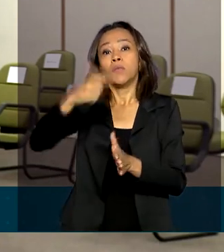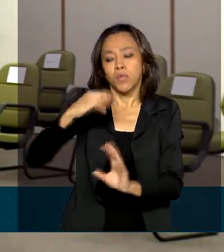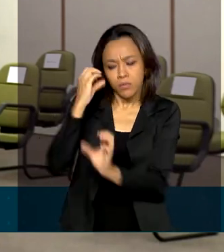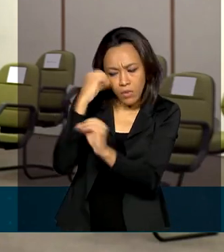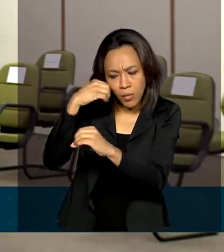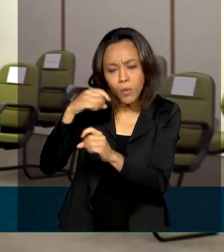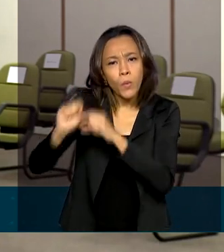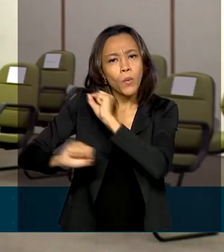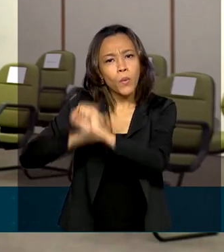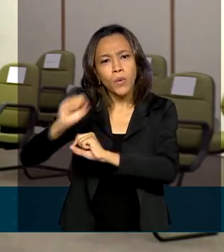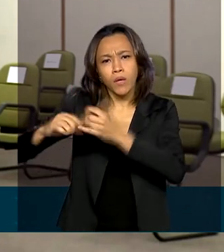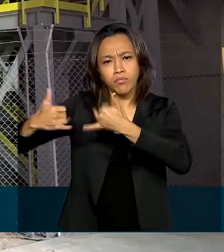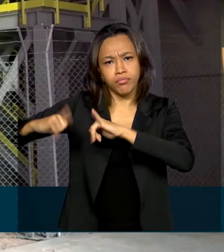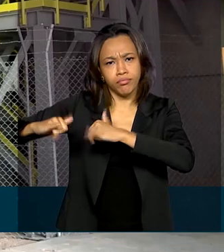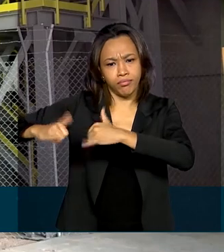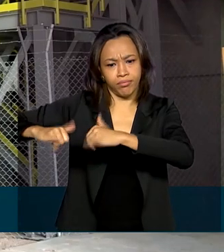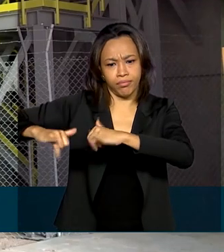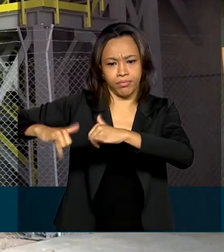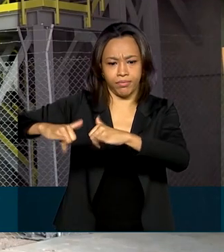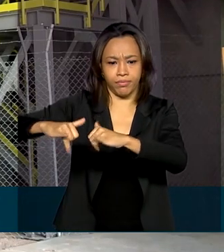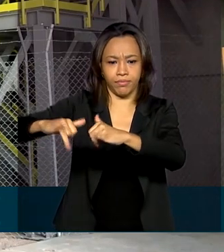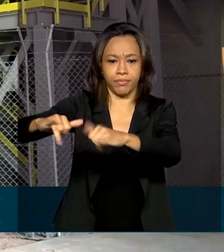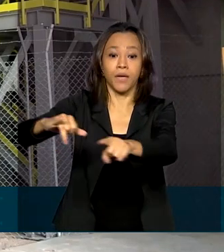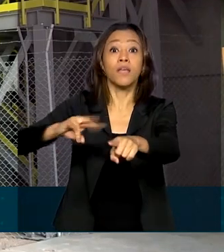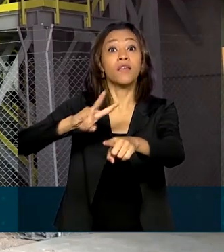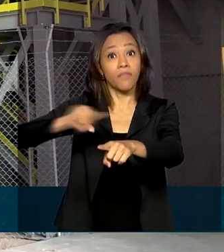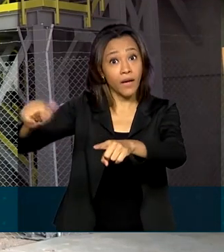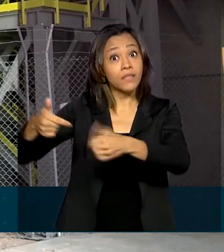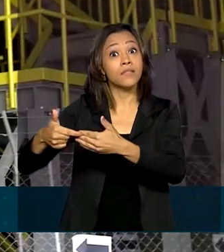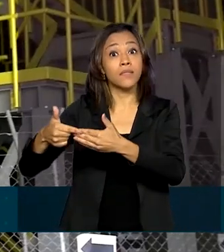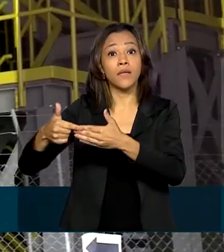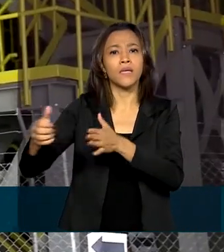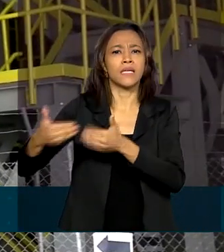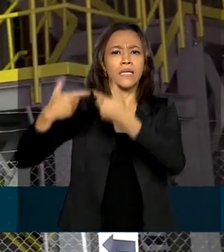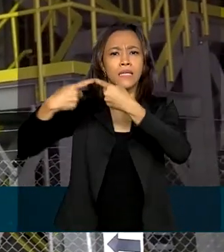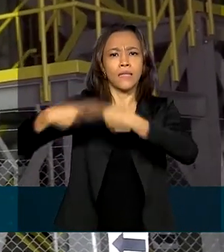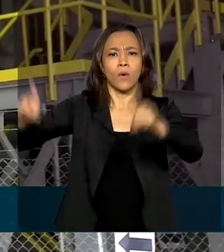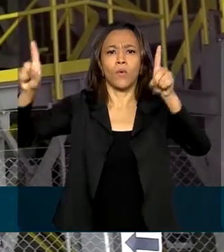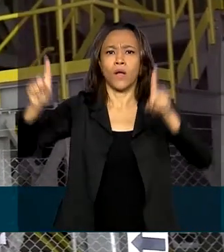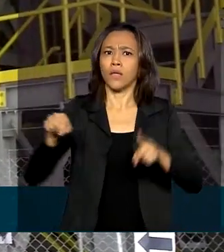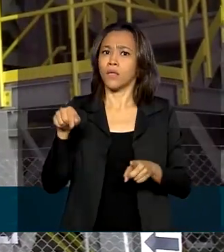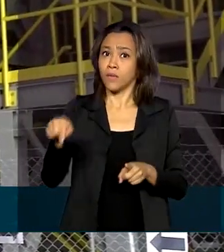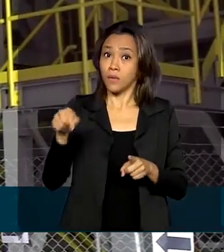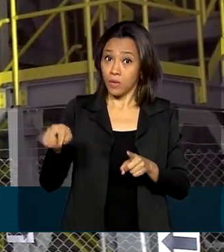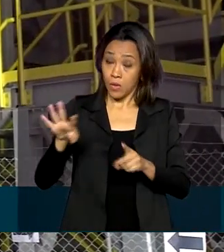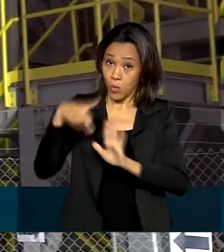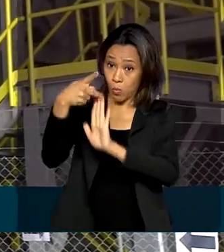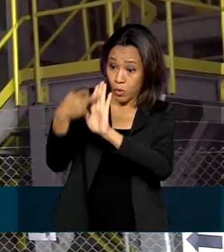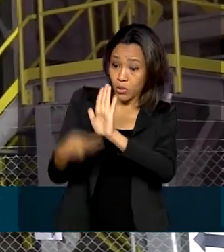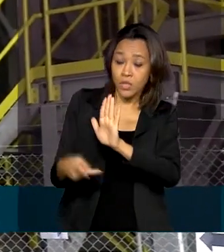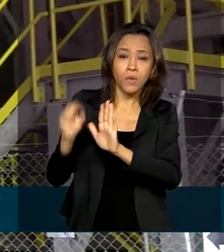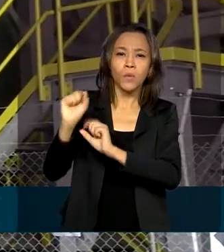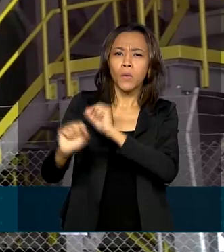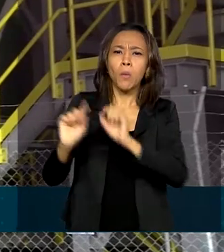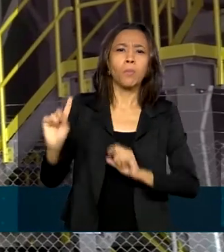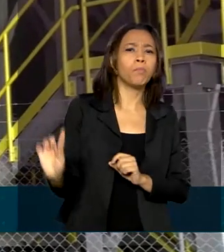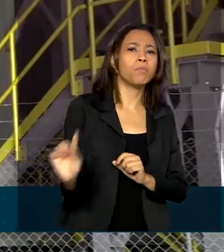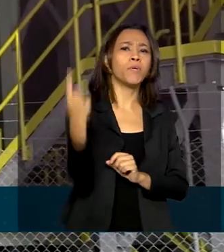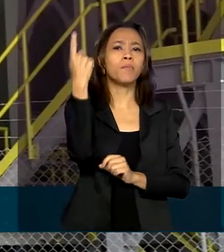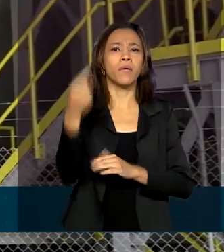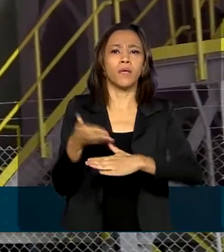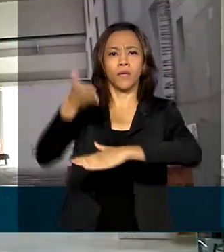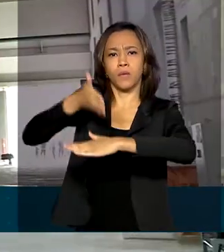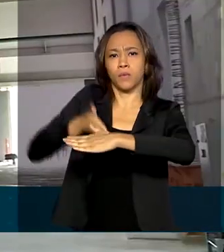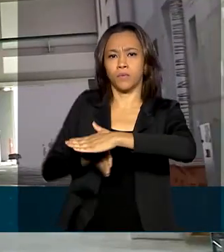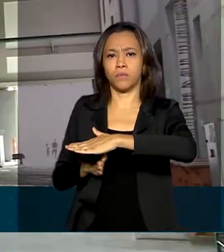Energia Núcleoelétrica, onde será inaugurada uma etapa importante no projeto do primeiro submarino nuclear